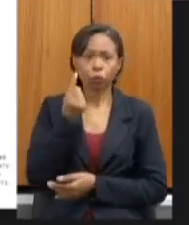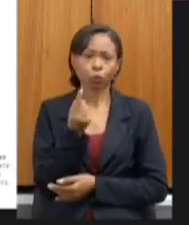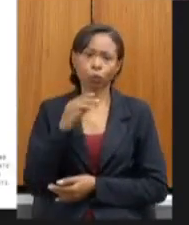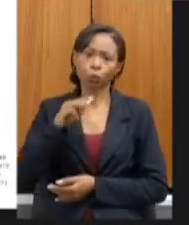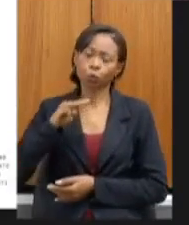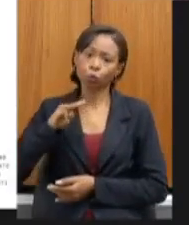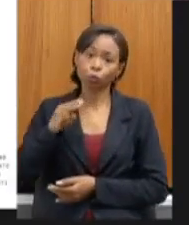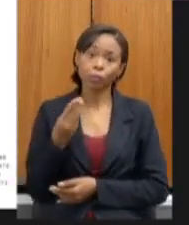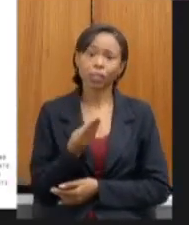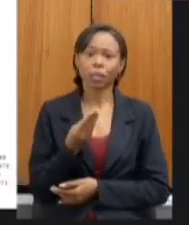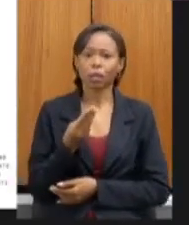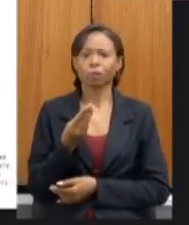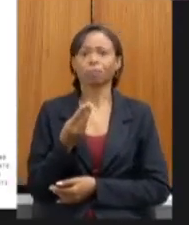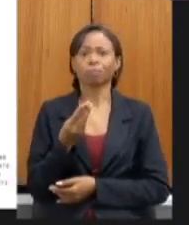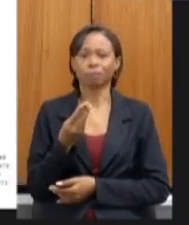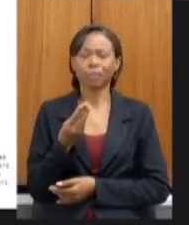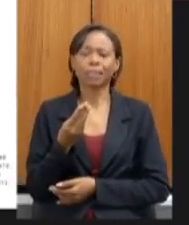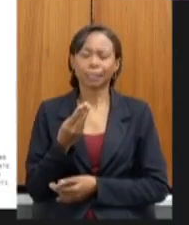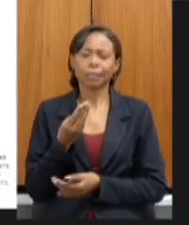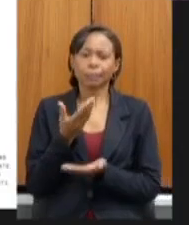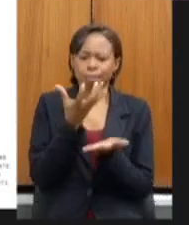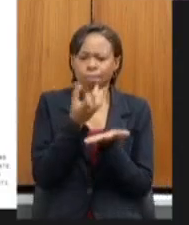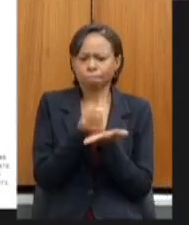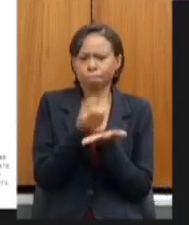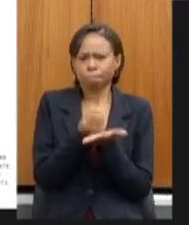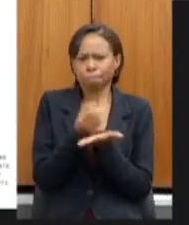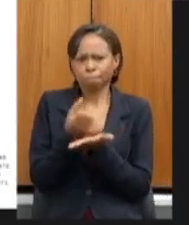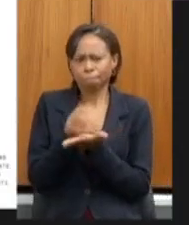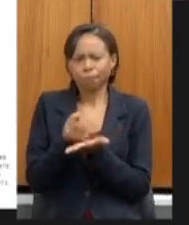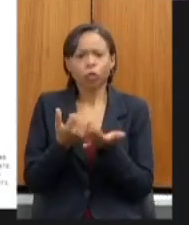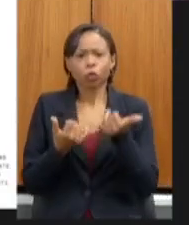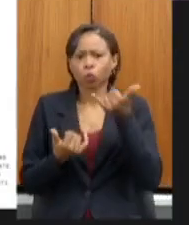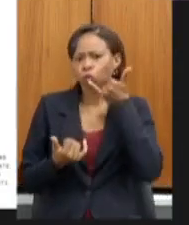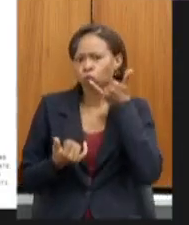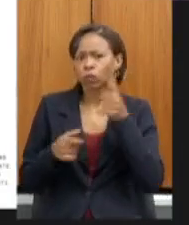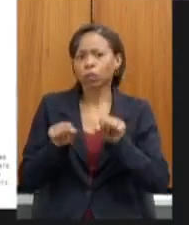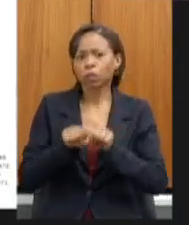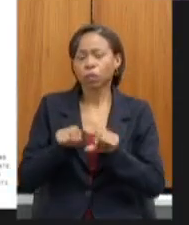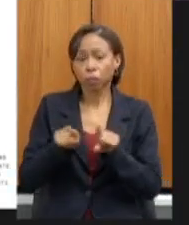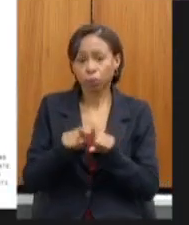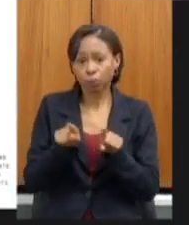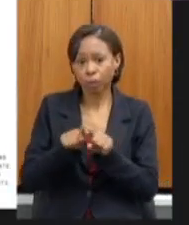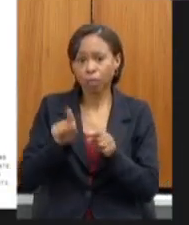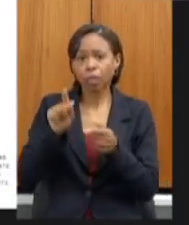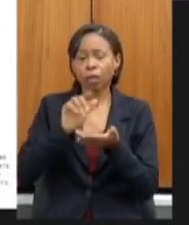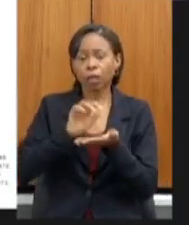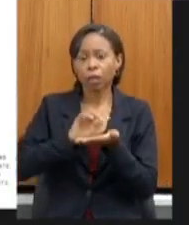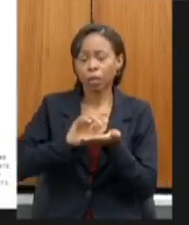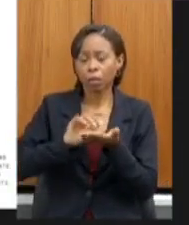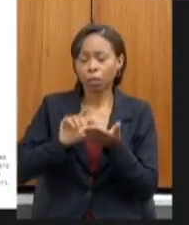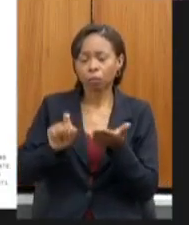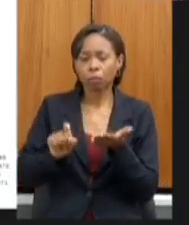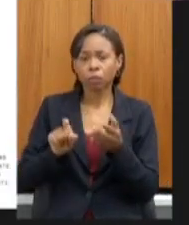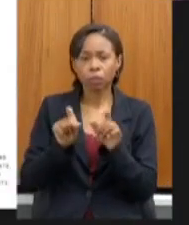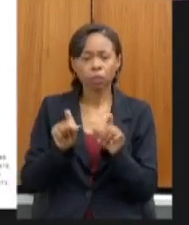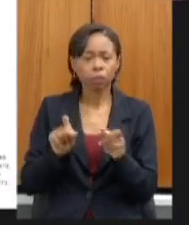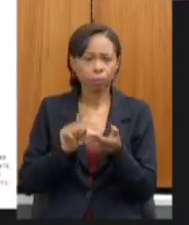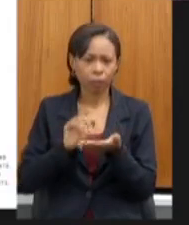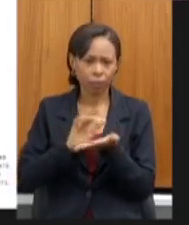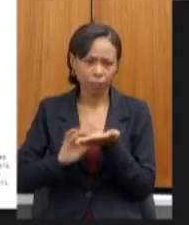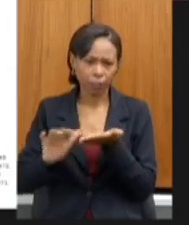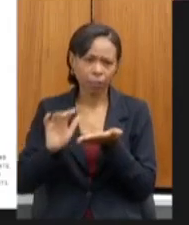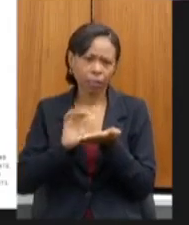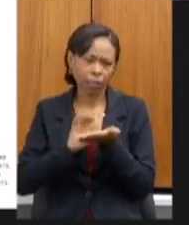plataformas de celular e de tablet temos mais de 800 mil usuários